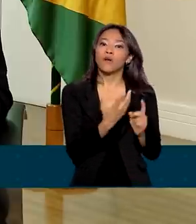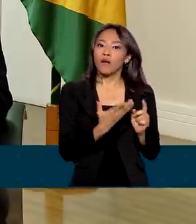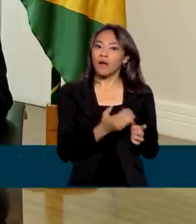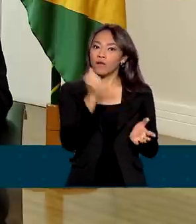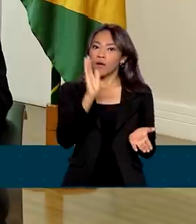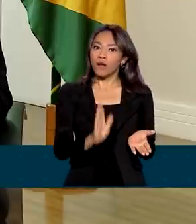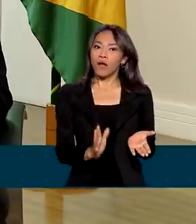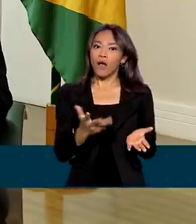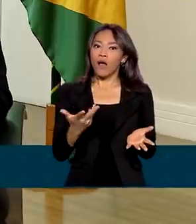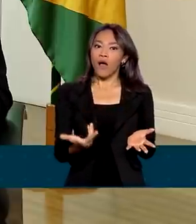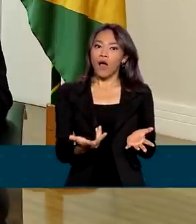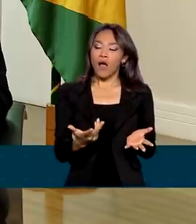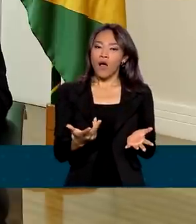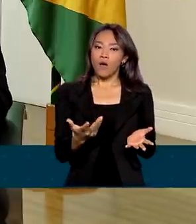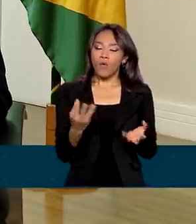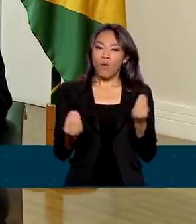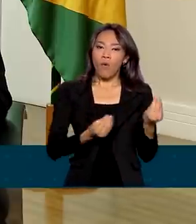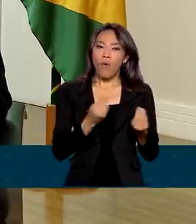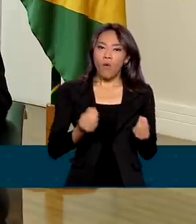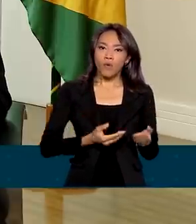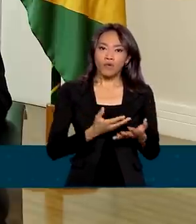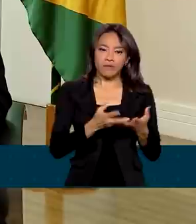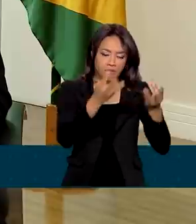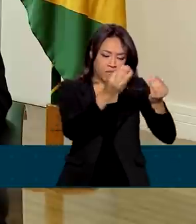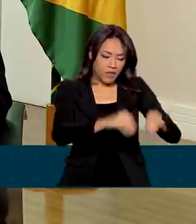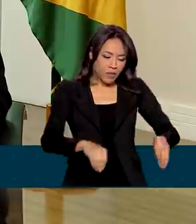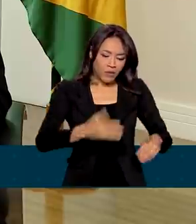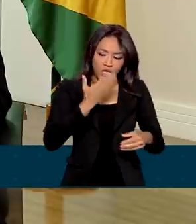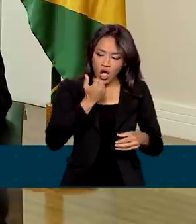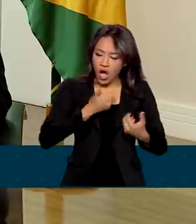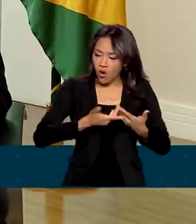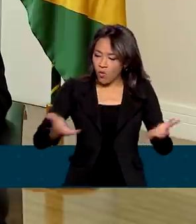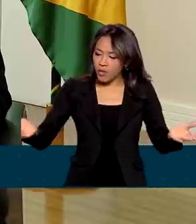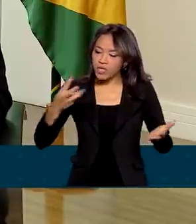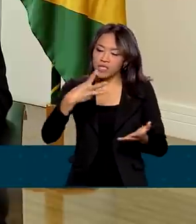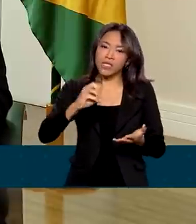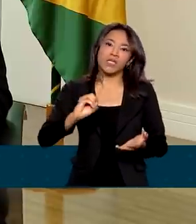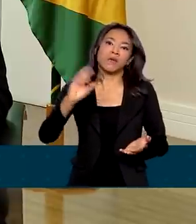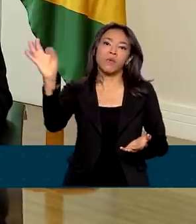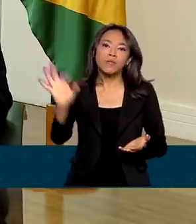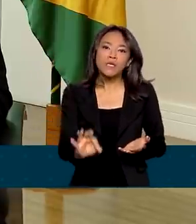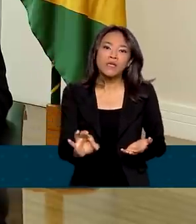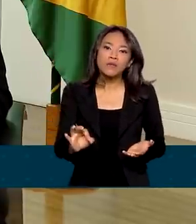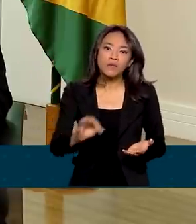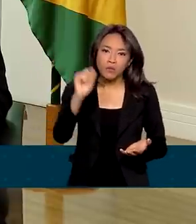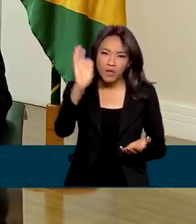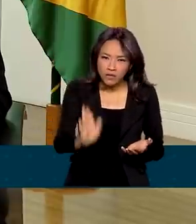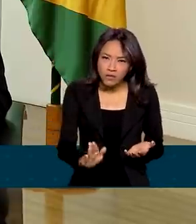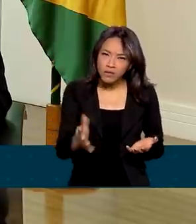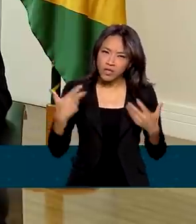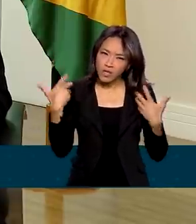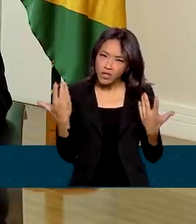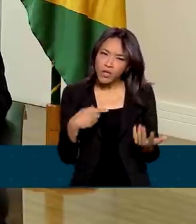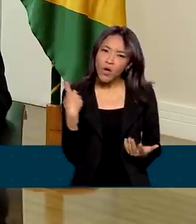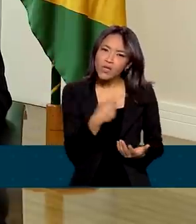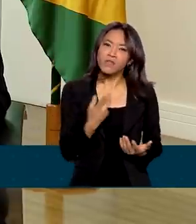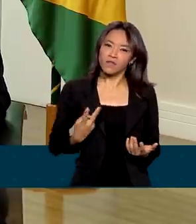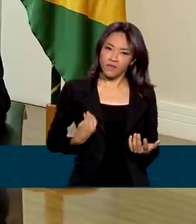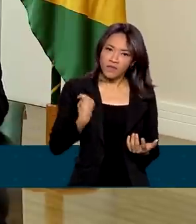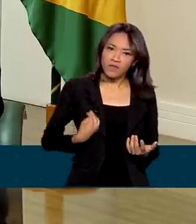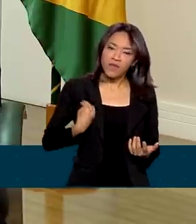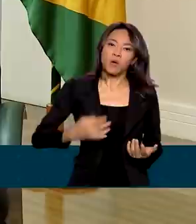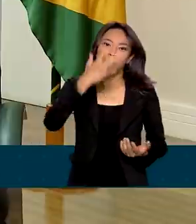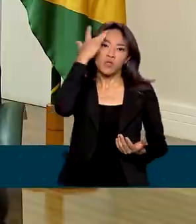que um Brasil que desperdiça mais de 30% de tudo que se produz, nós ainda temos que conviver com o dilema da fome.